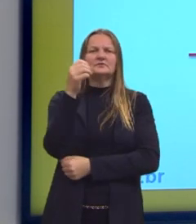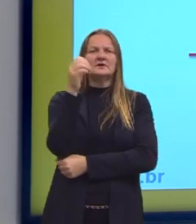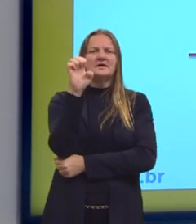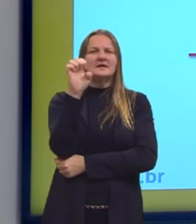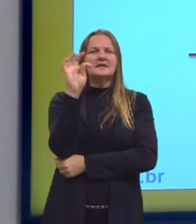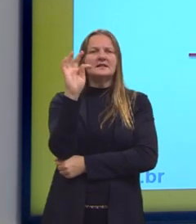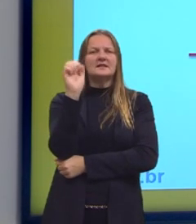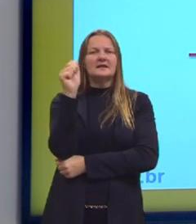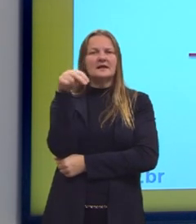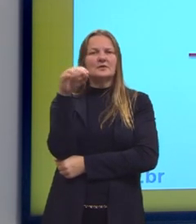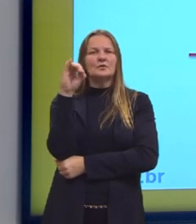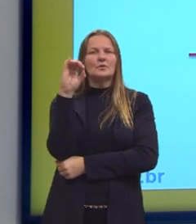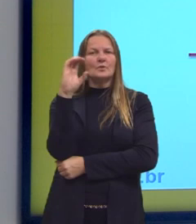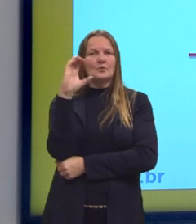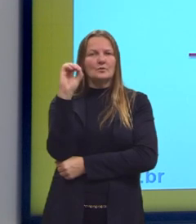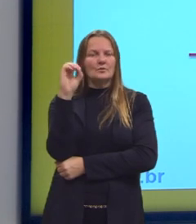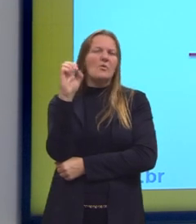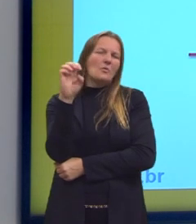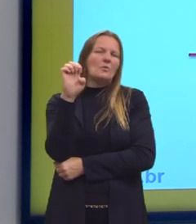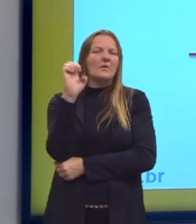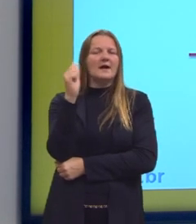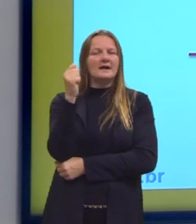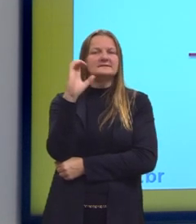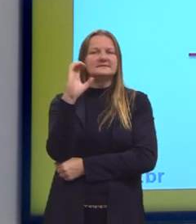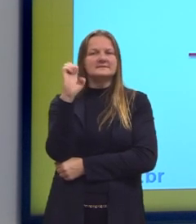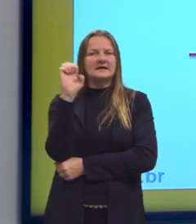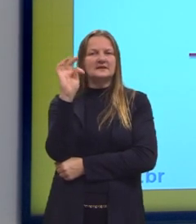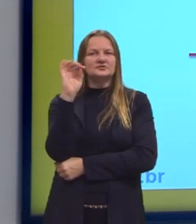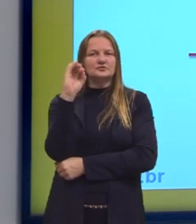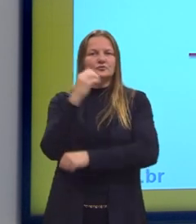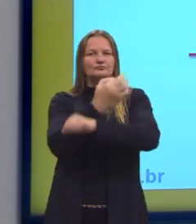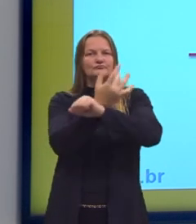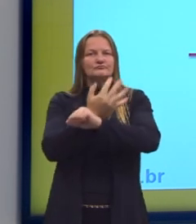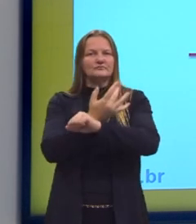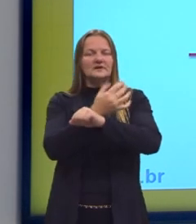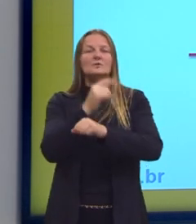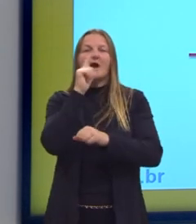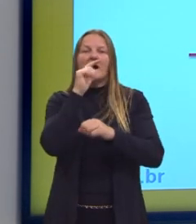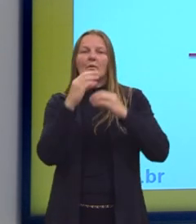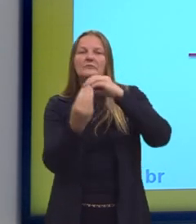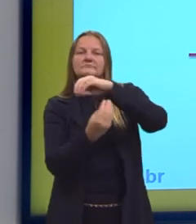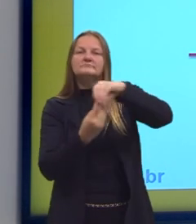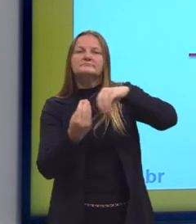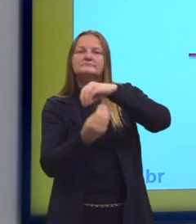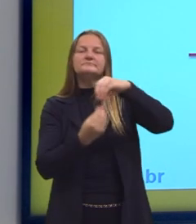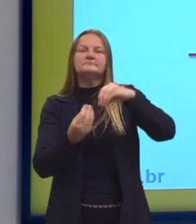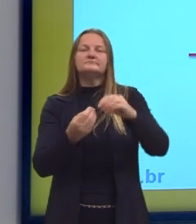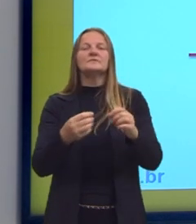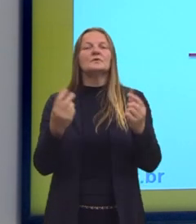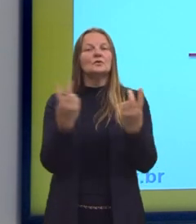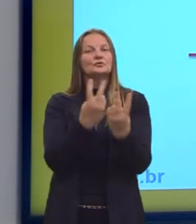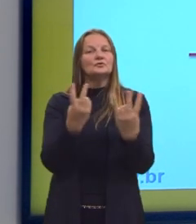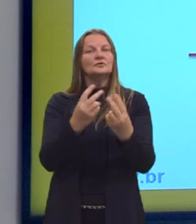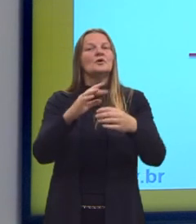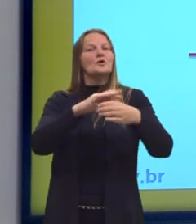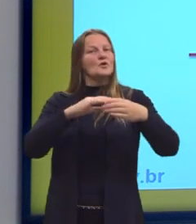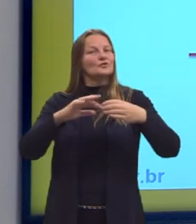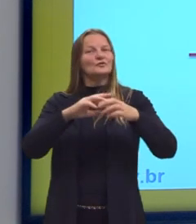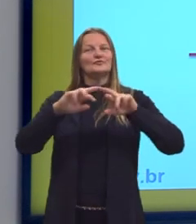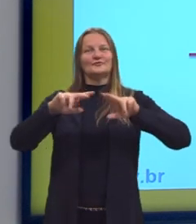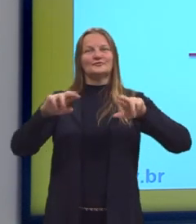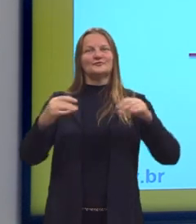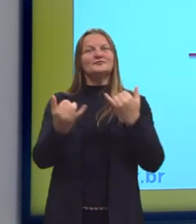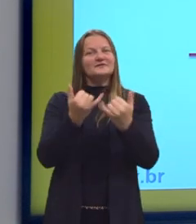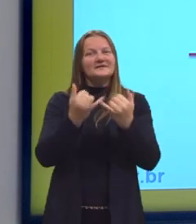etanóico ou ácido acético, junto com água. Certo? Então, essas são as soluções que eu